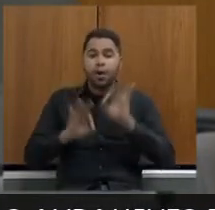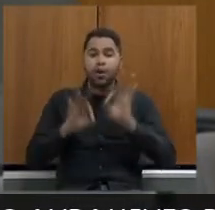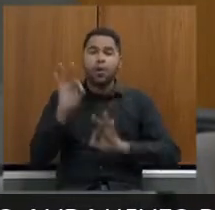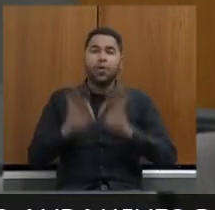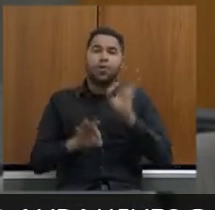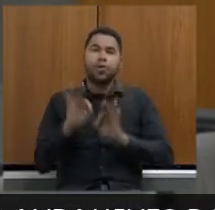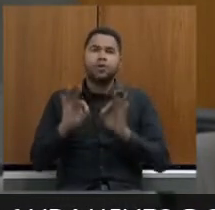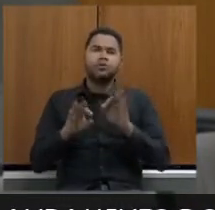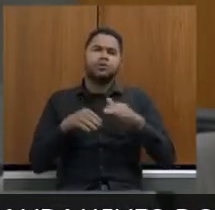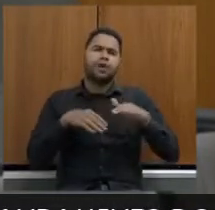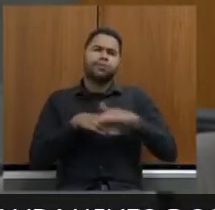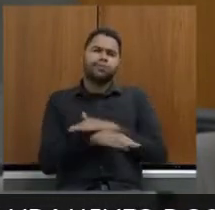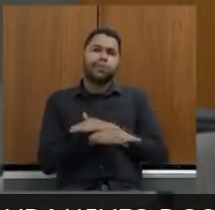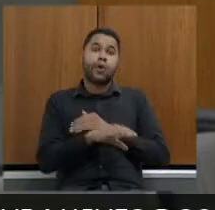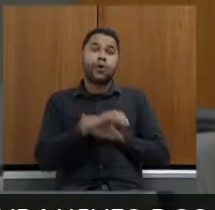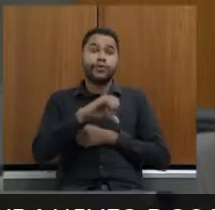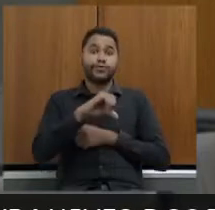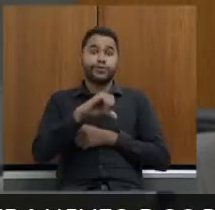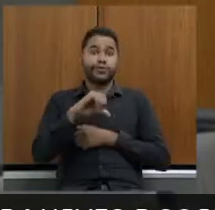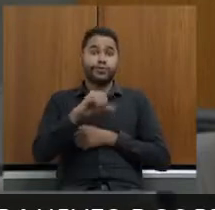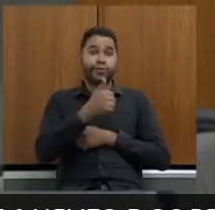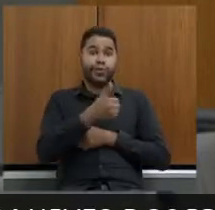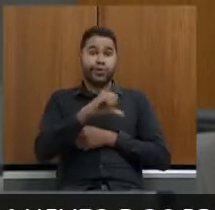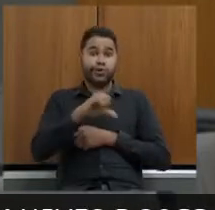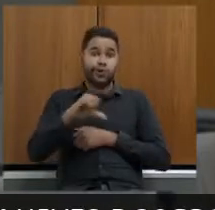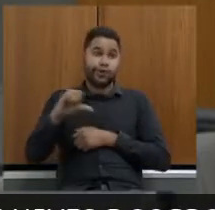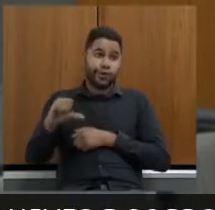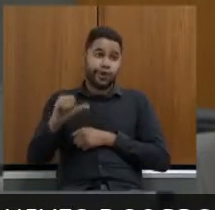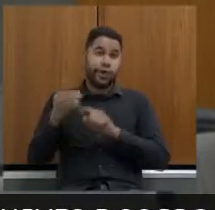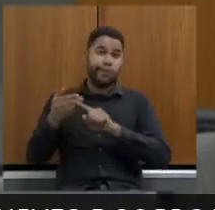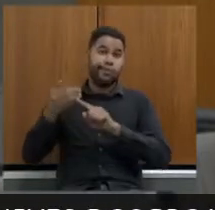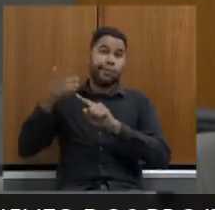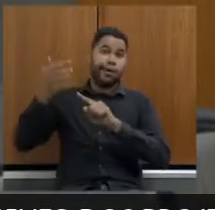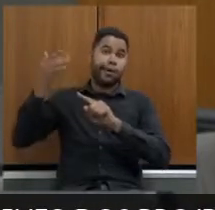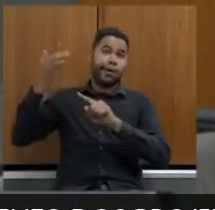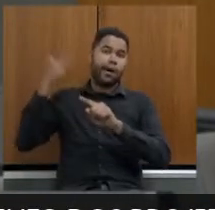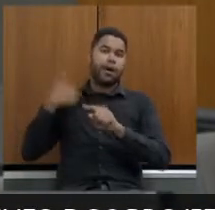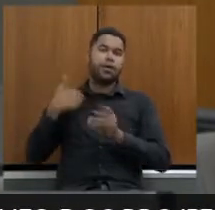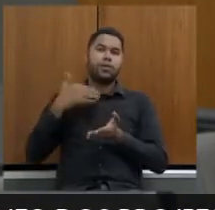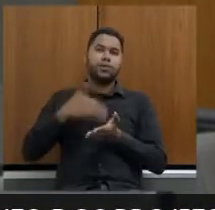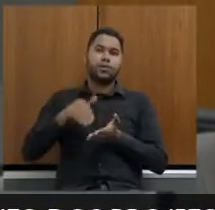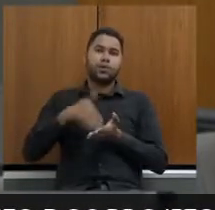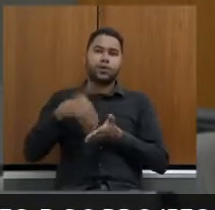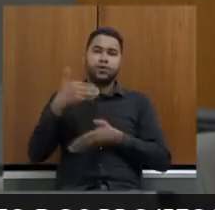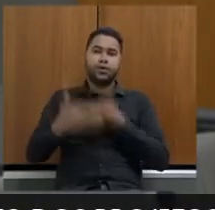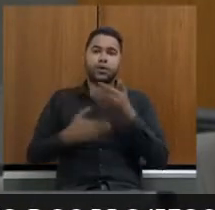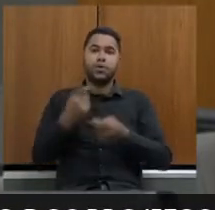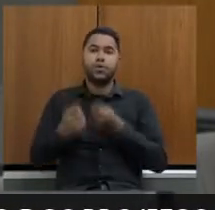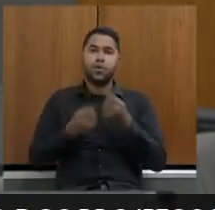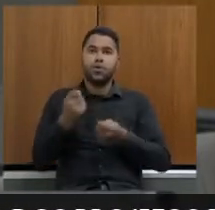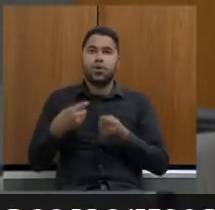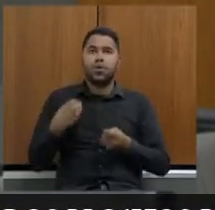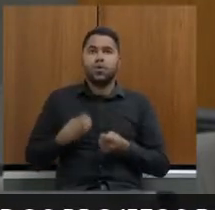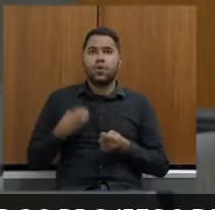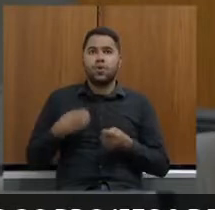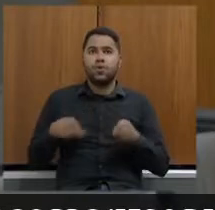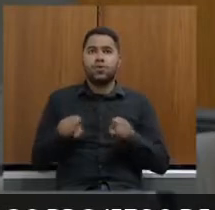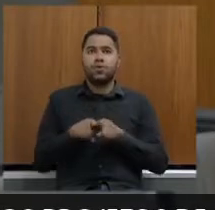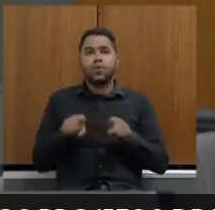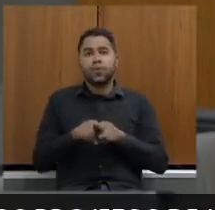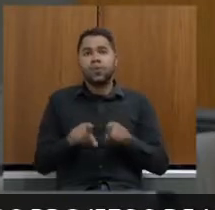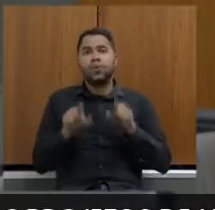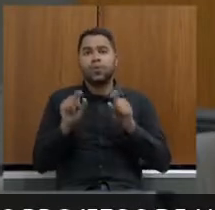engavetado desde 1999 e lá atrás eu era secretário de desenvolvimento econômico quando participei inclusive do